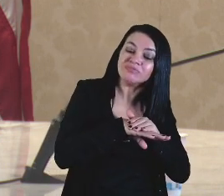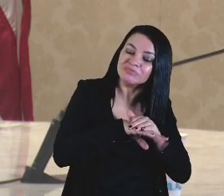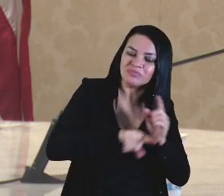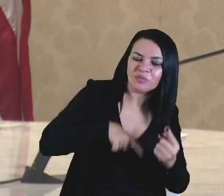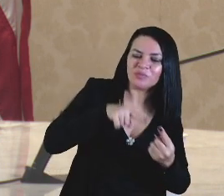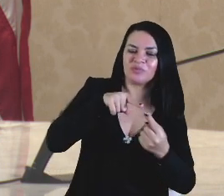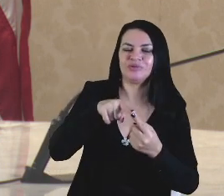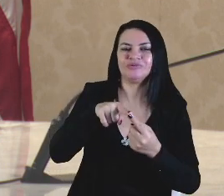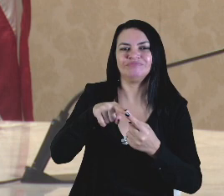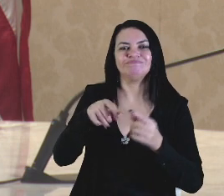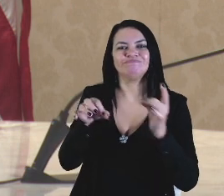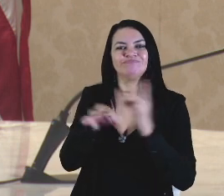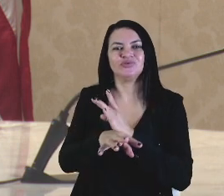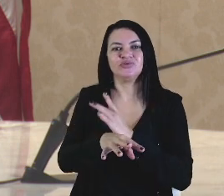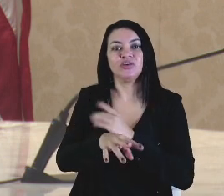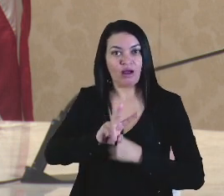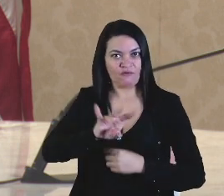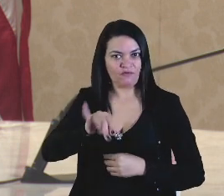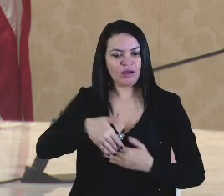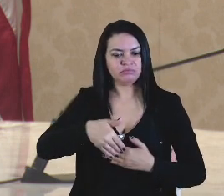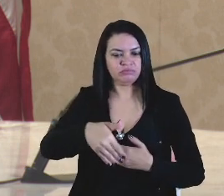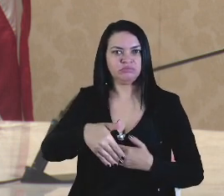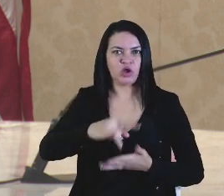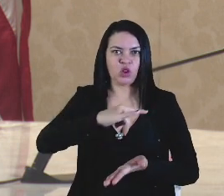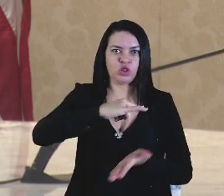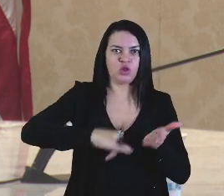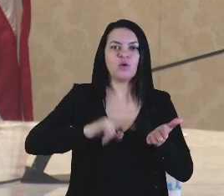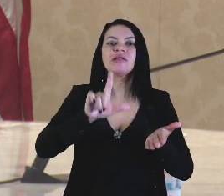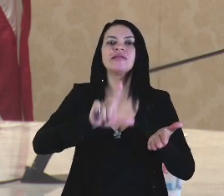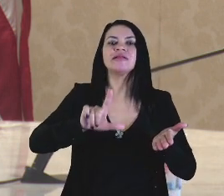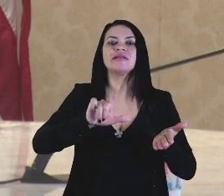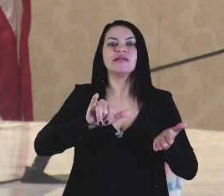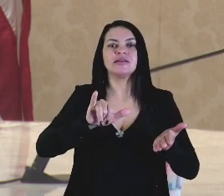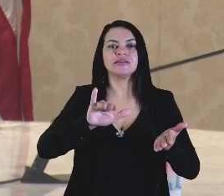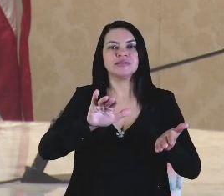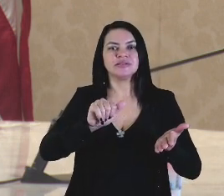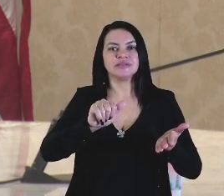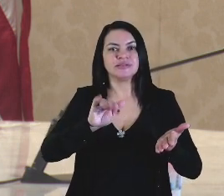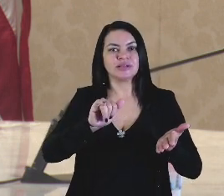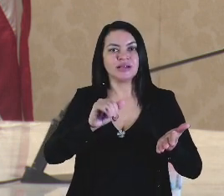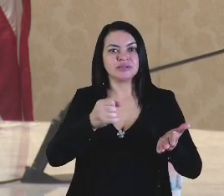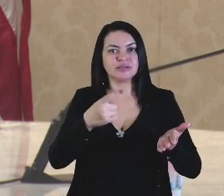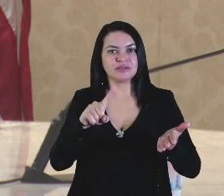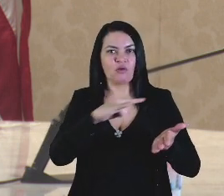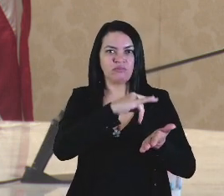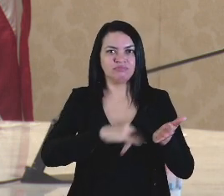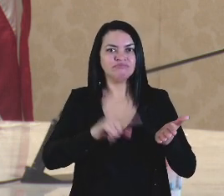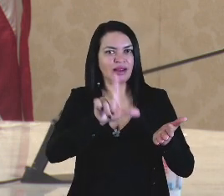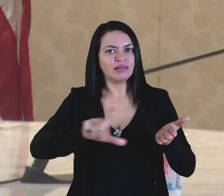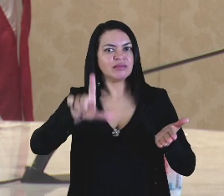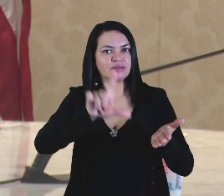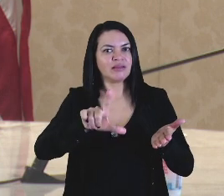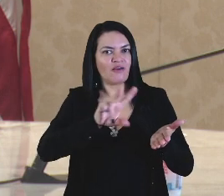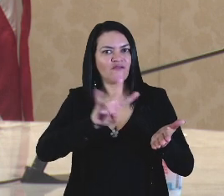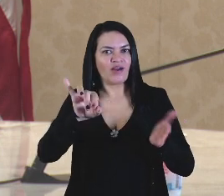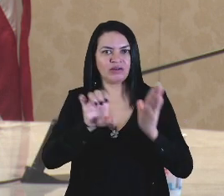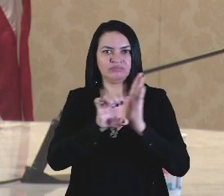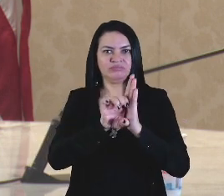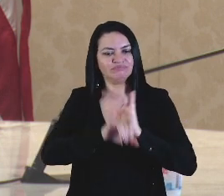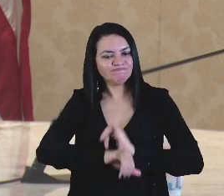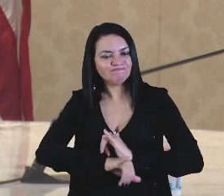agora um processo licitatório e a obra começa nos próximos meses em ritmo acelerado para que seja